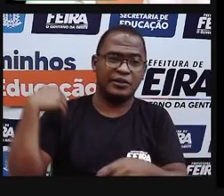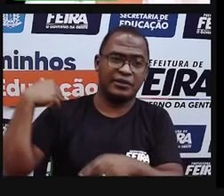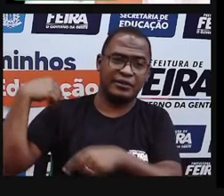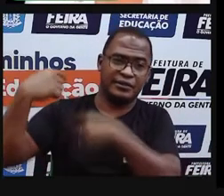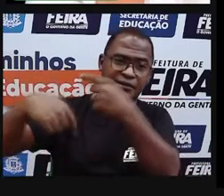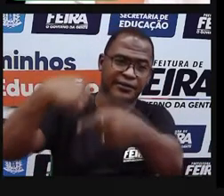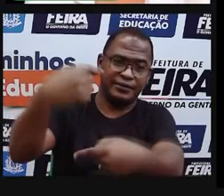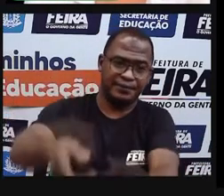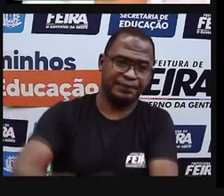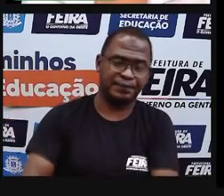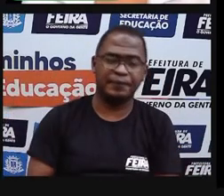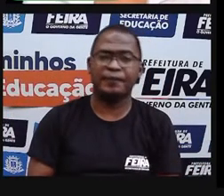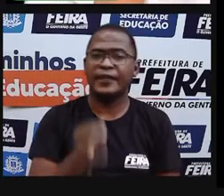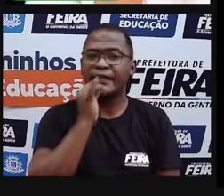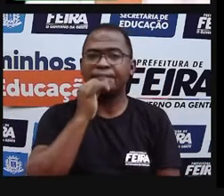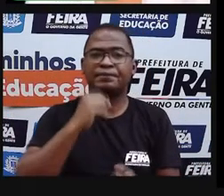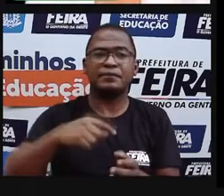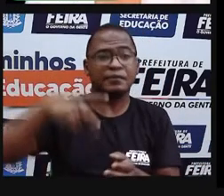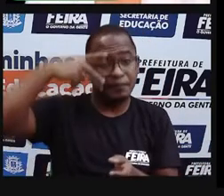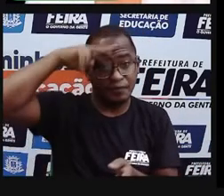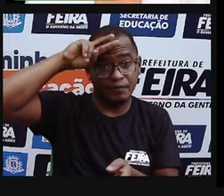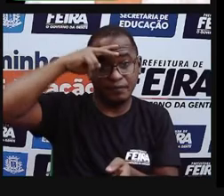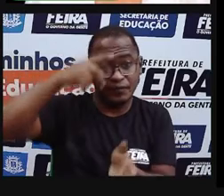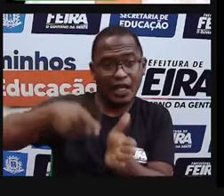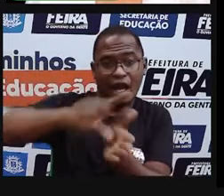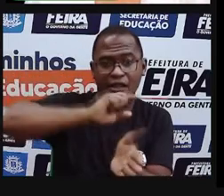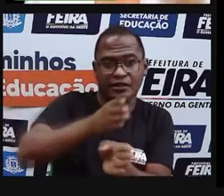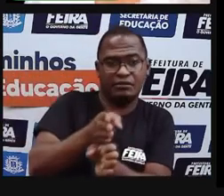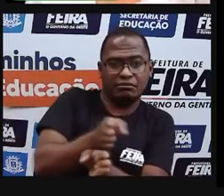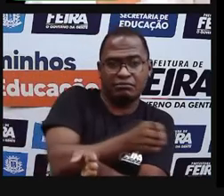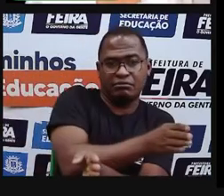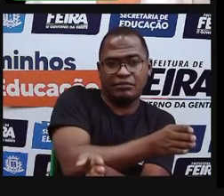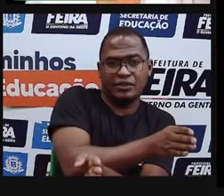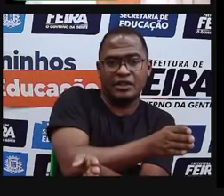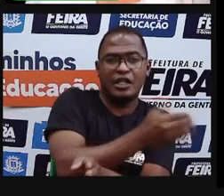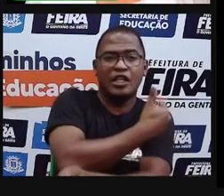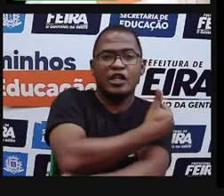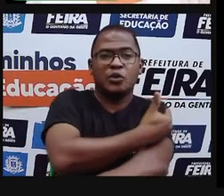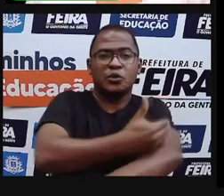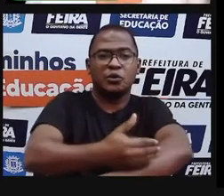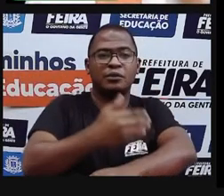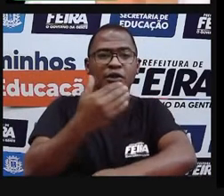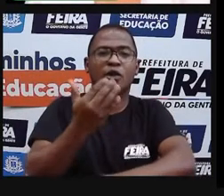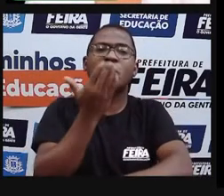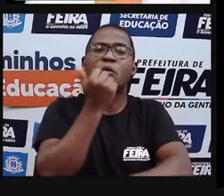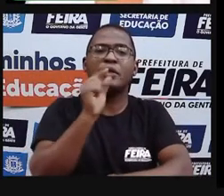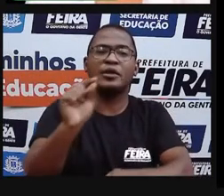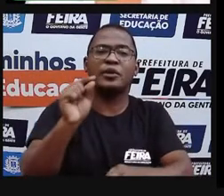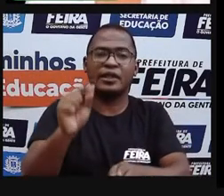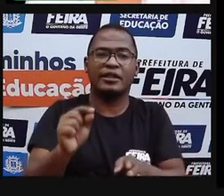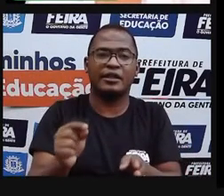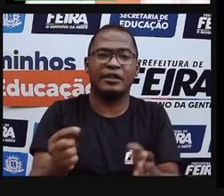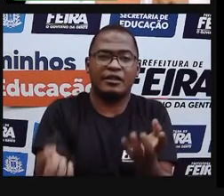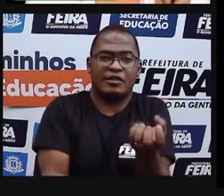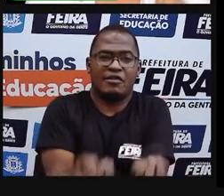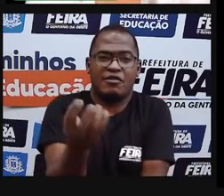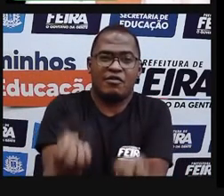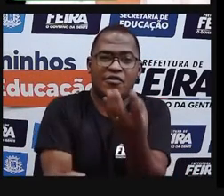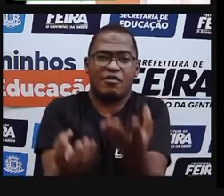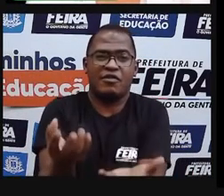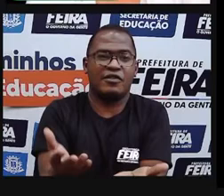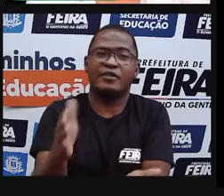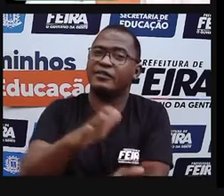-história, os homens comiam alimentos crus. Assim como a escrita, o processo de alimentação começou com a